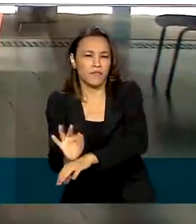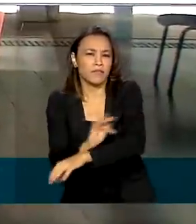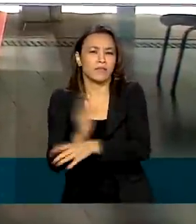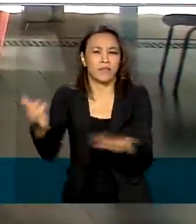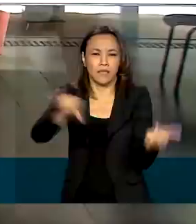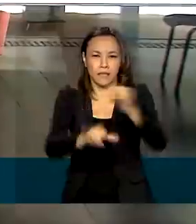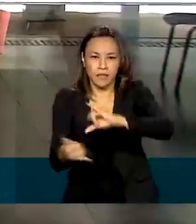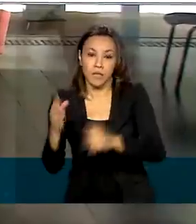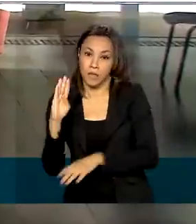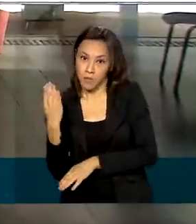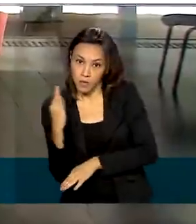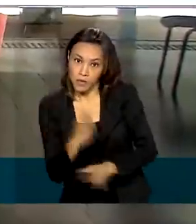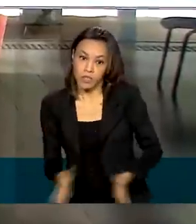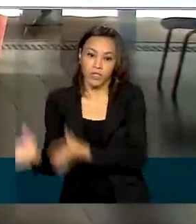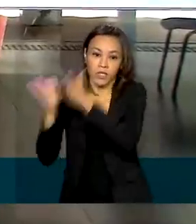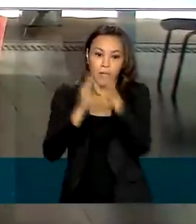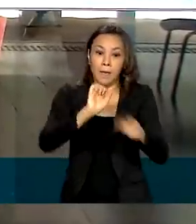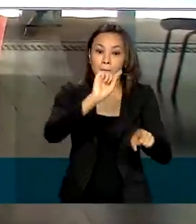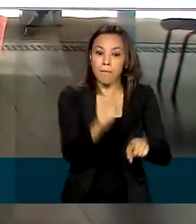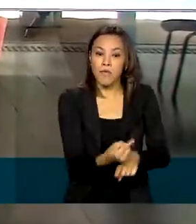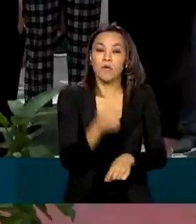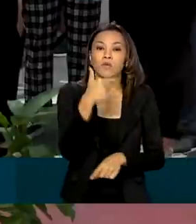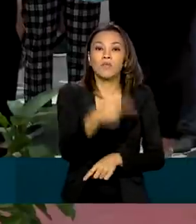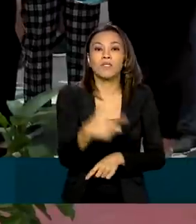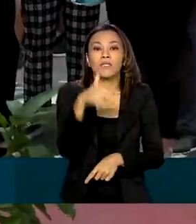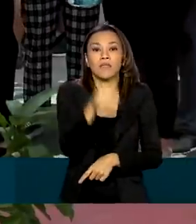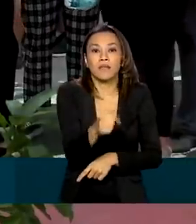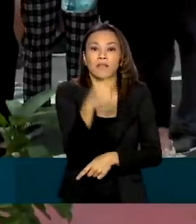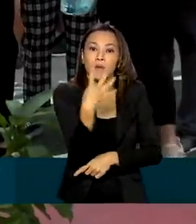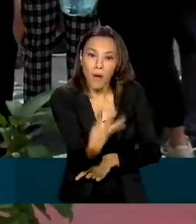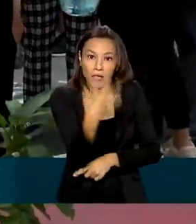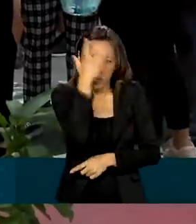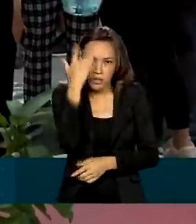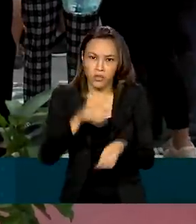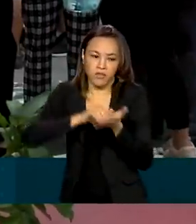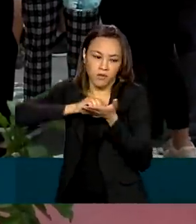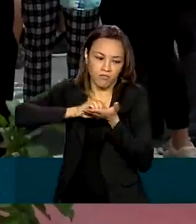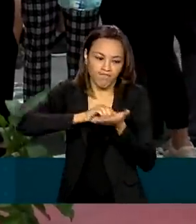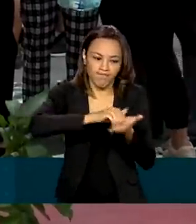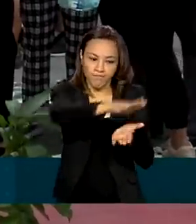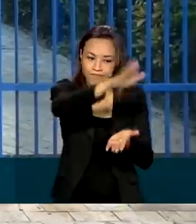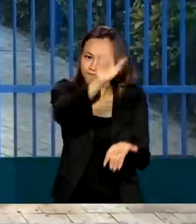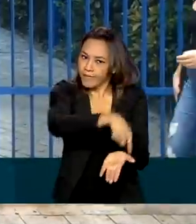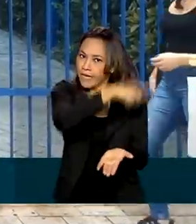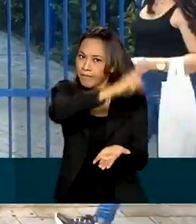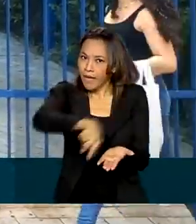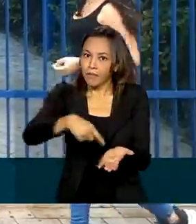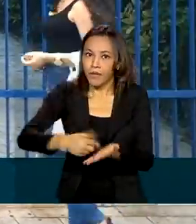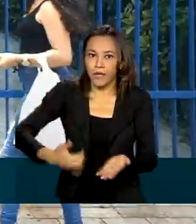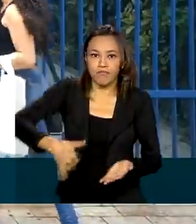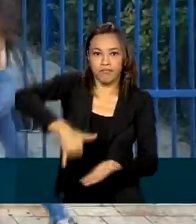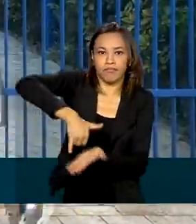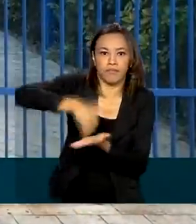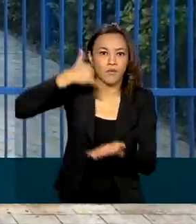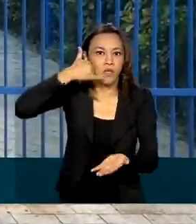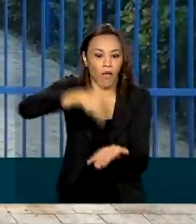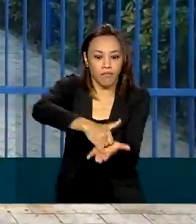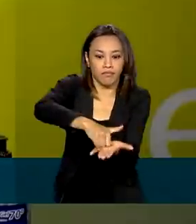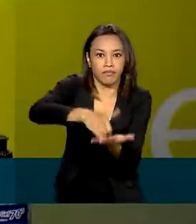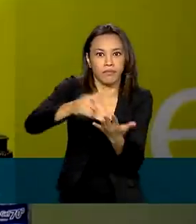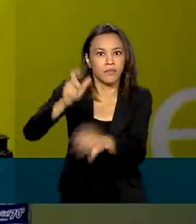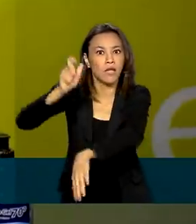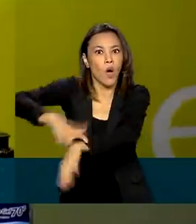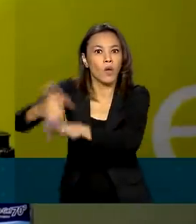biologia. 1.274 participantes foram eliminados porque deixaram o celular tocar durante a prova, por